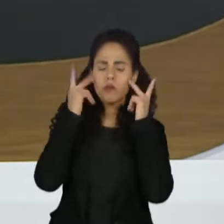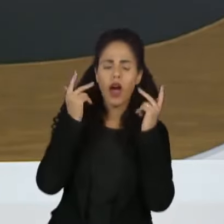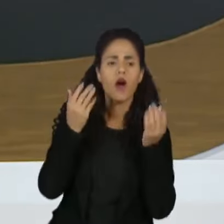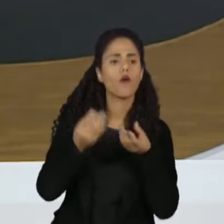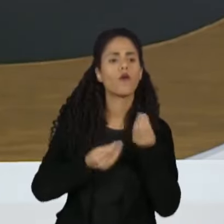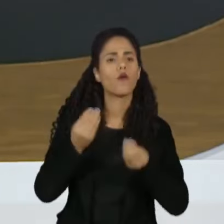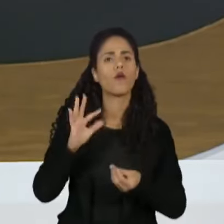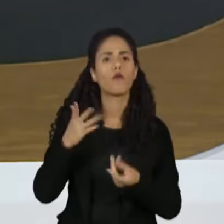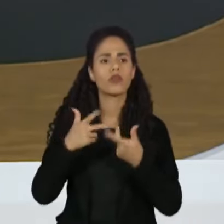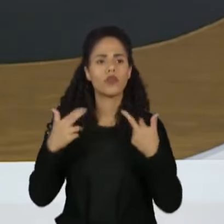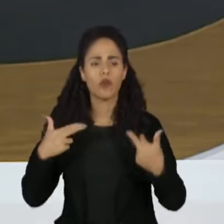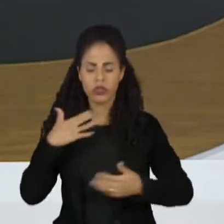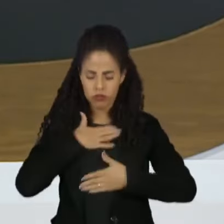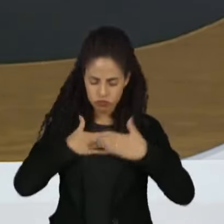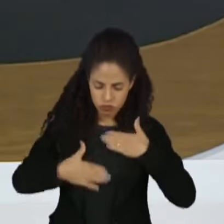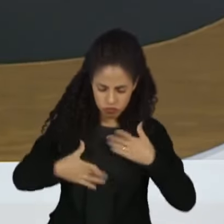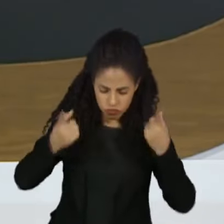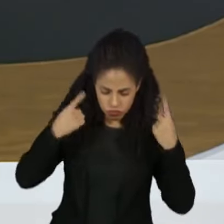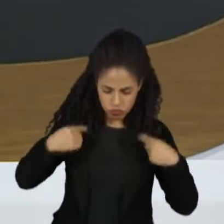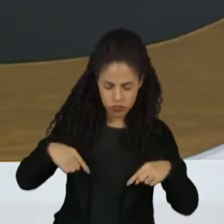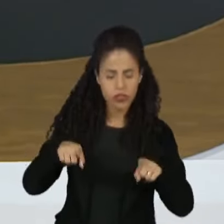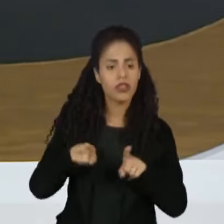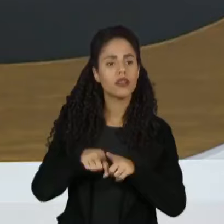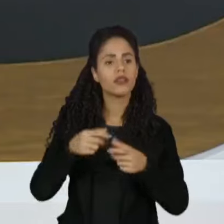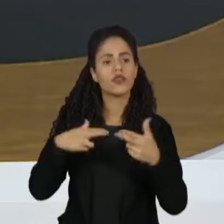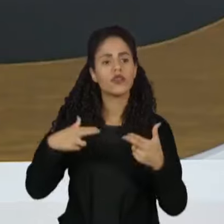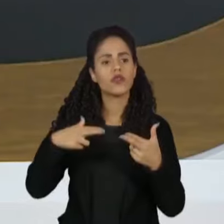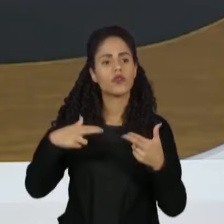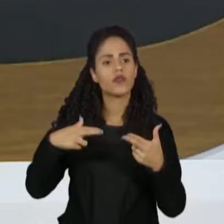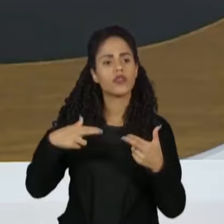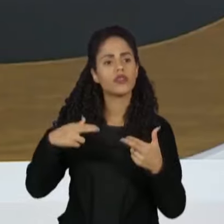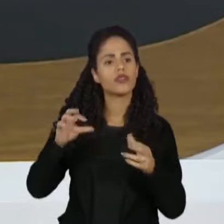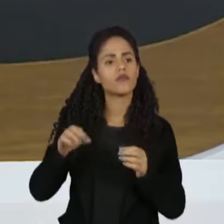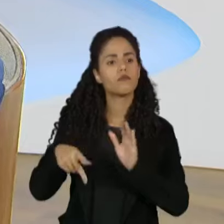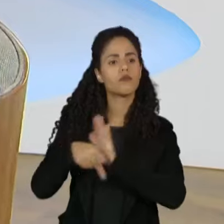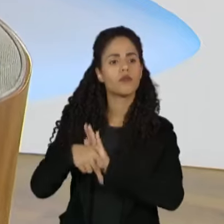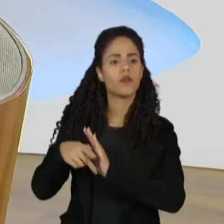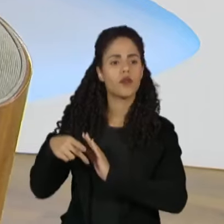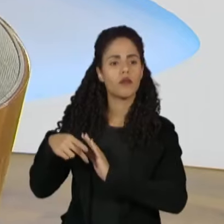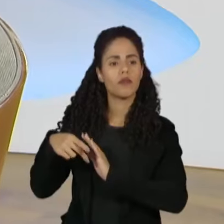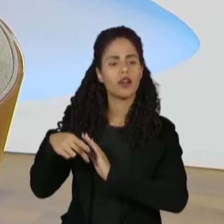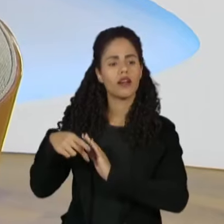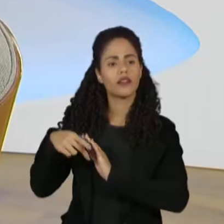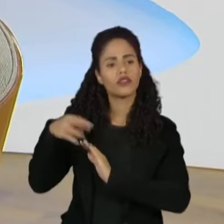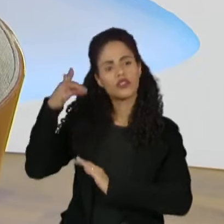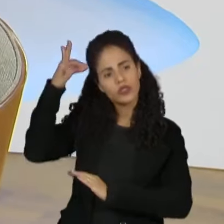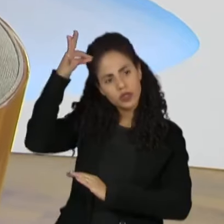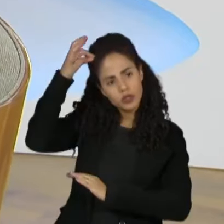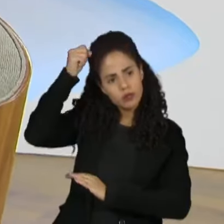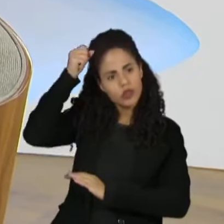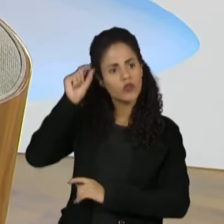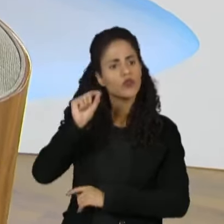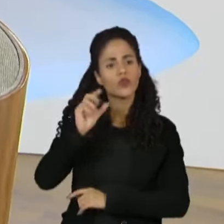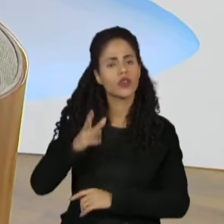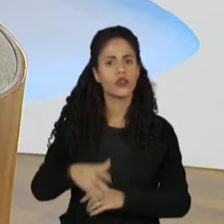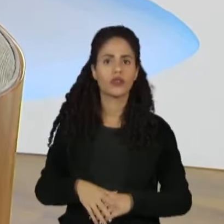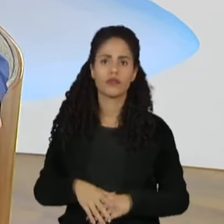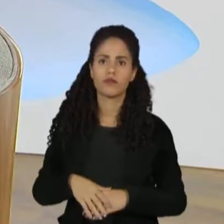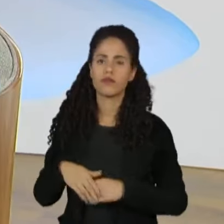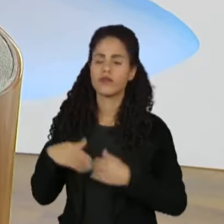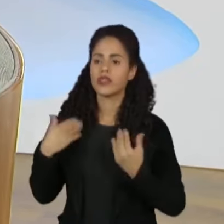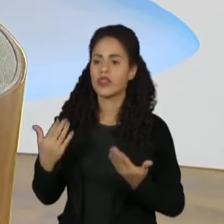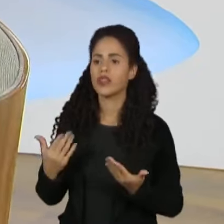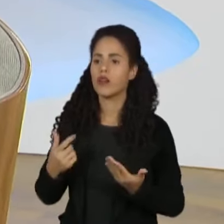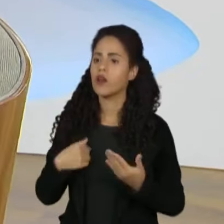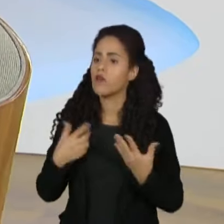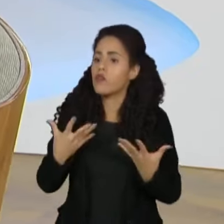lida com as questões físicas e espirituais desse processo de envelhecimento? Então, Vera, eu tento não lutar